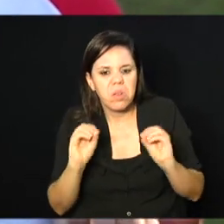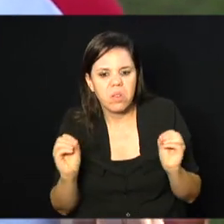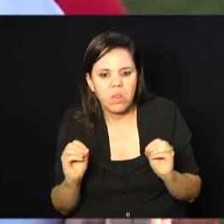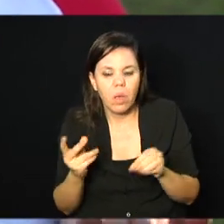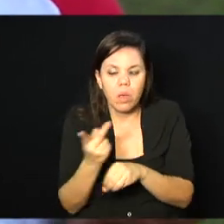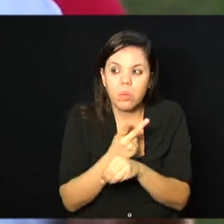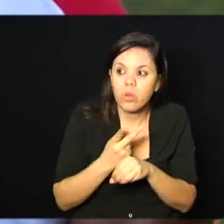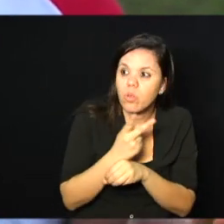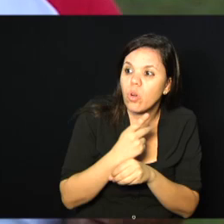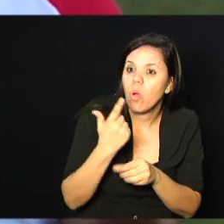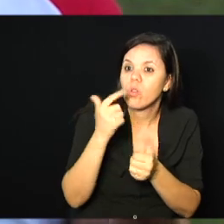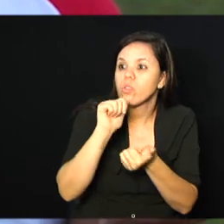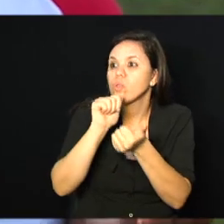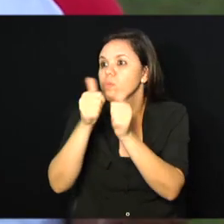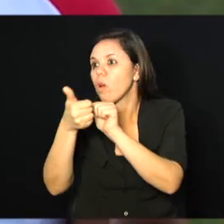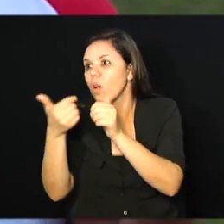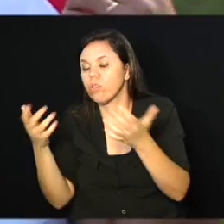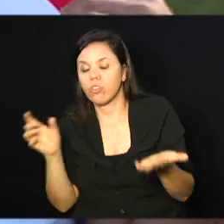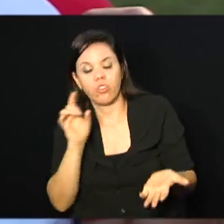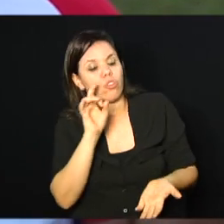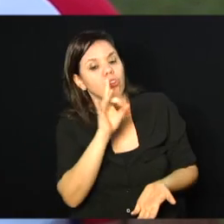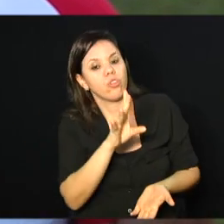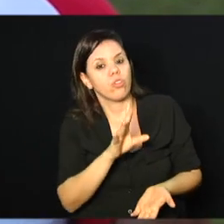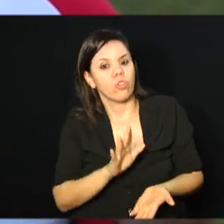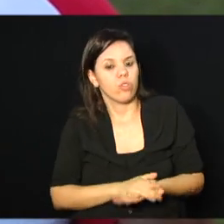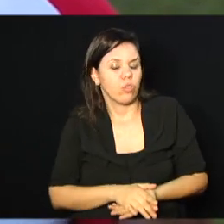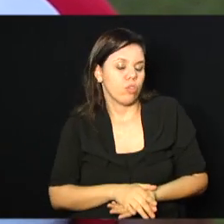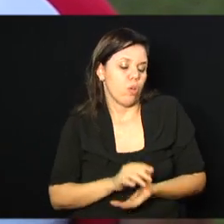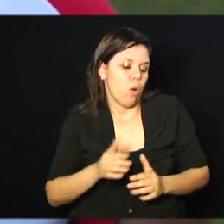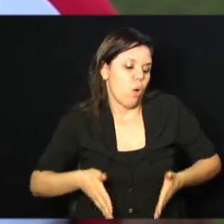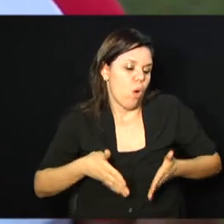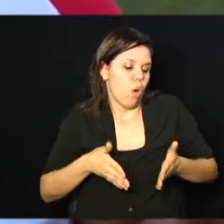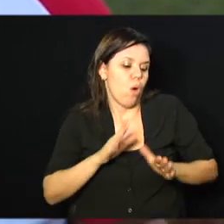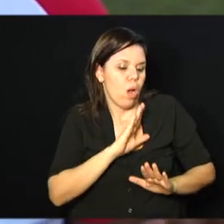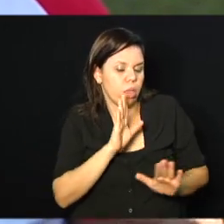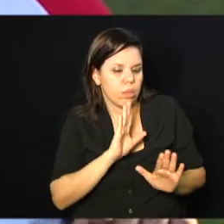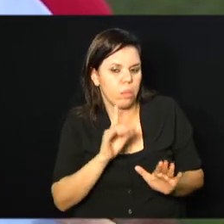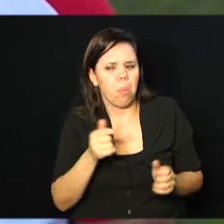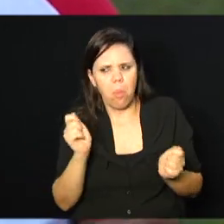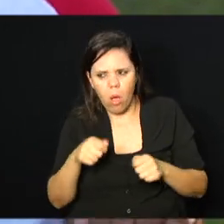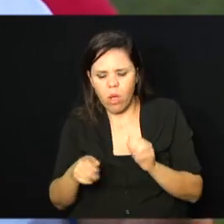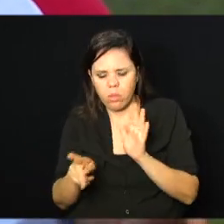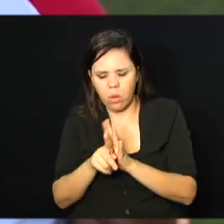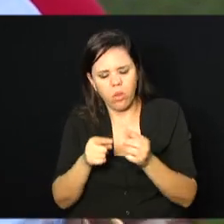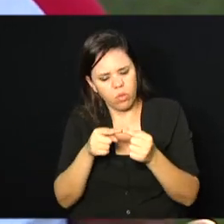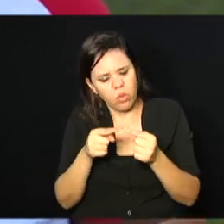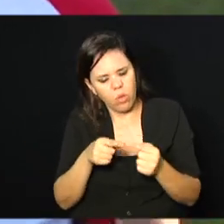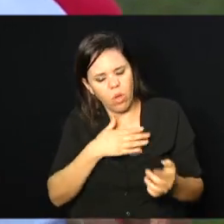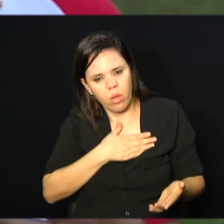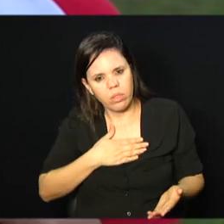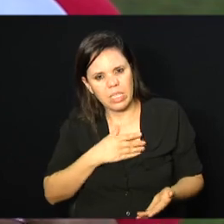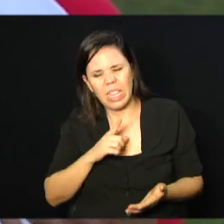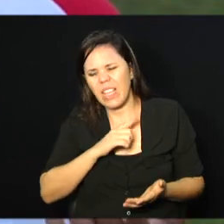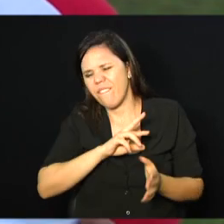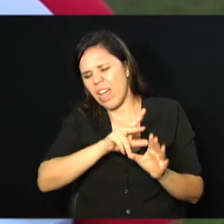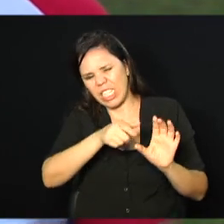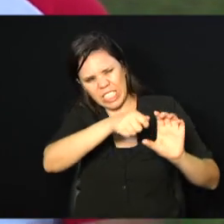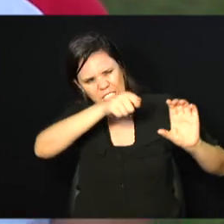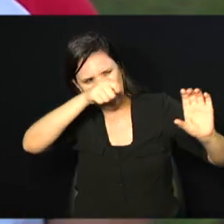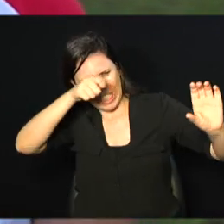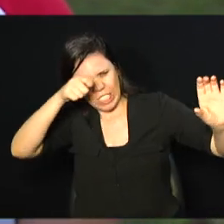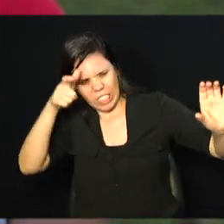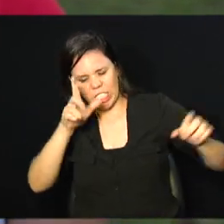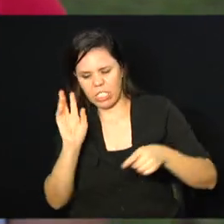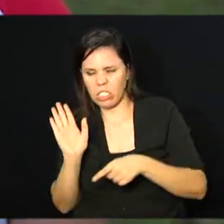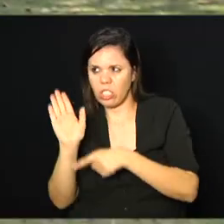esporte. Não só essa coisa, um esporte que eles mesmos possam praticar. E tem tantos, tem arco e flecha, tem basquete, tem